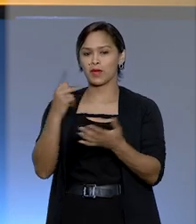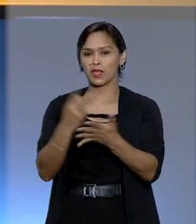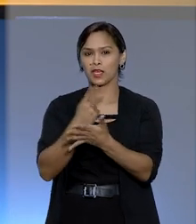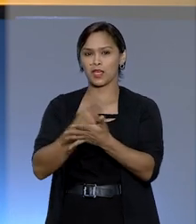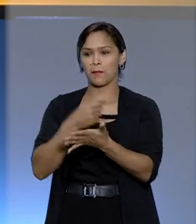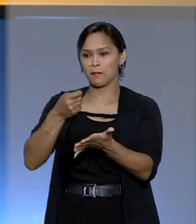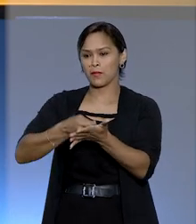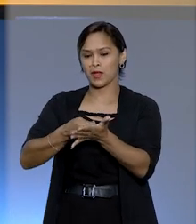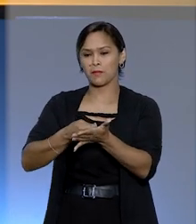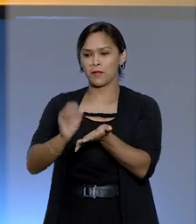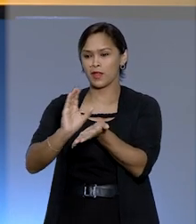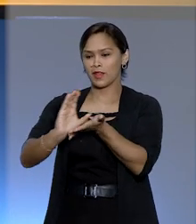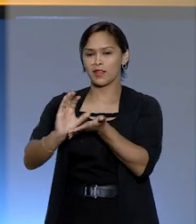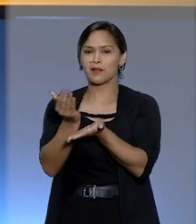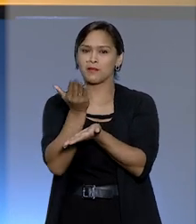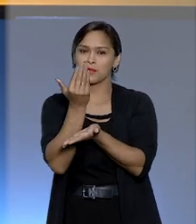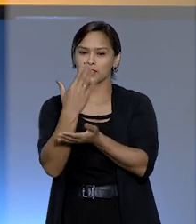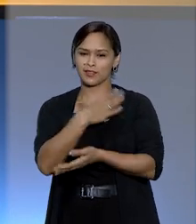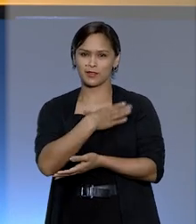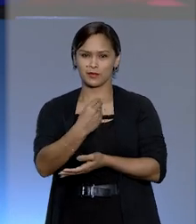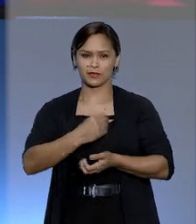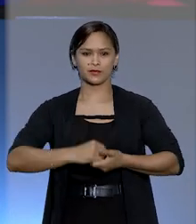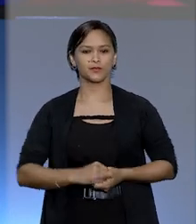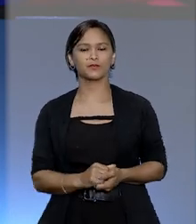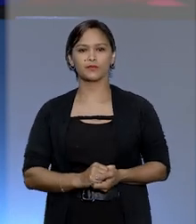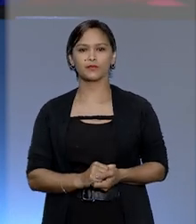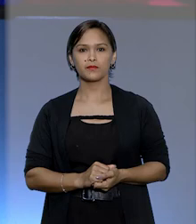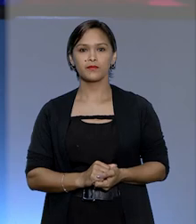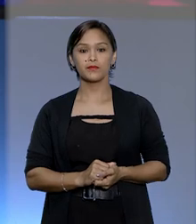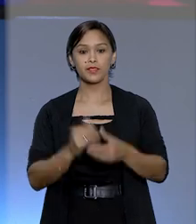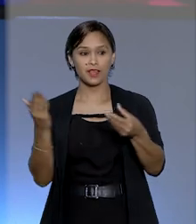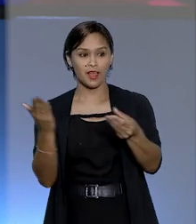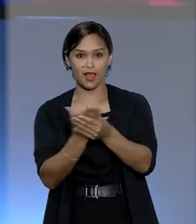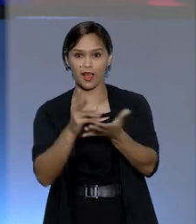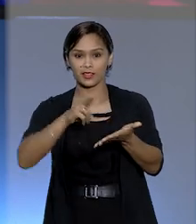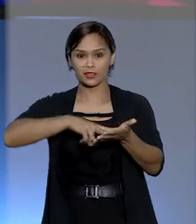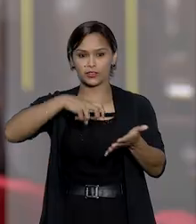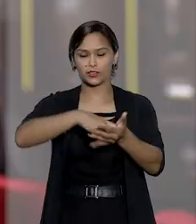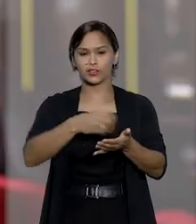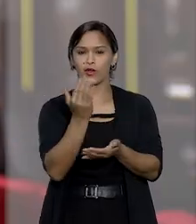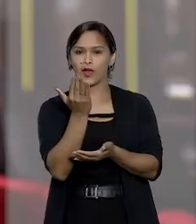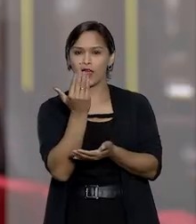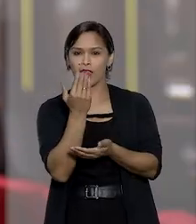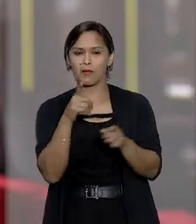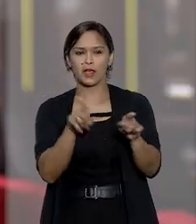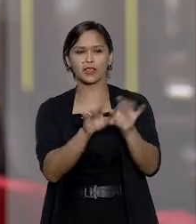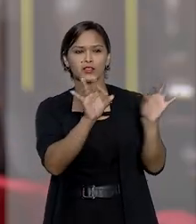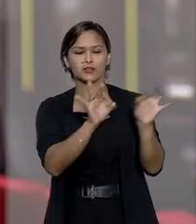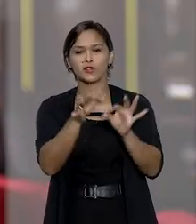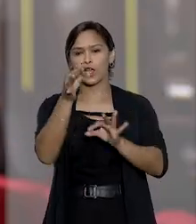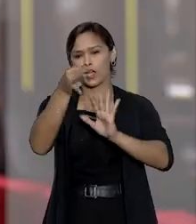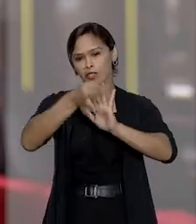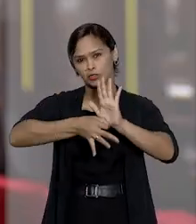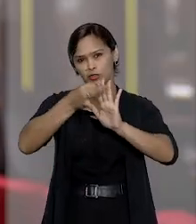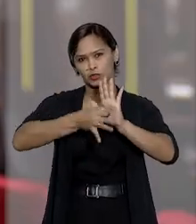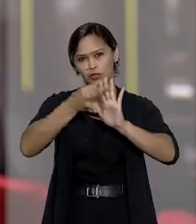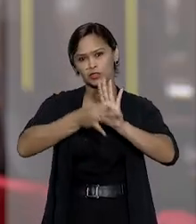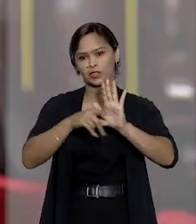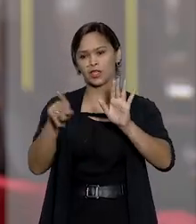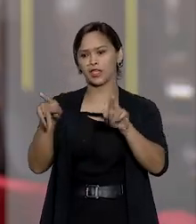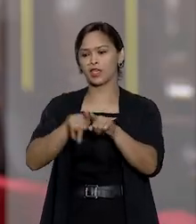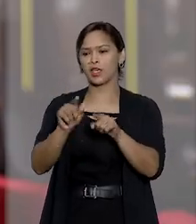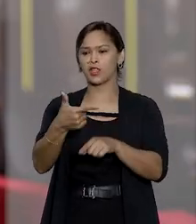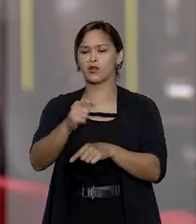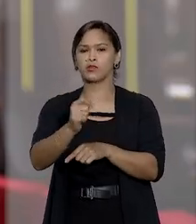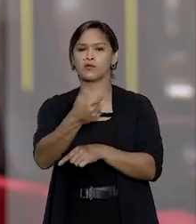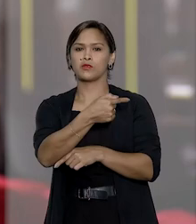pagamento da pensão alimentícia do filho. A ação de execução de alimentos foi ajuizada pelo Alimentando em